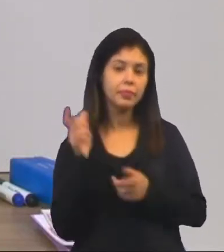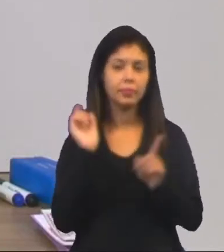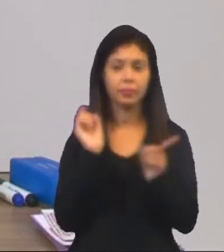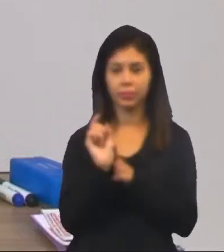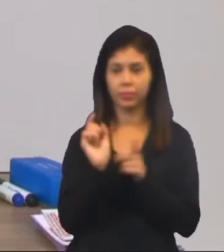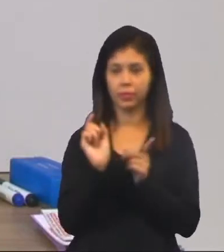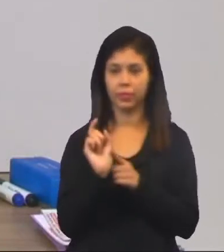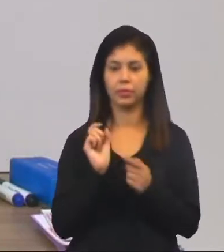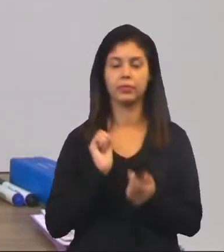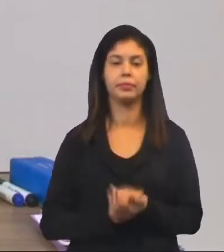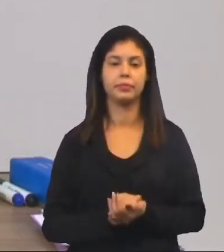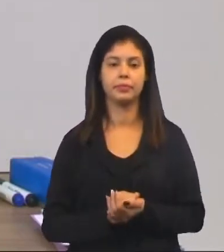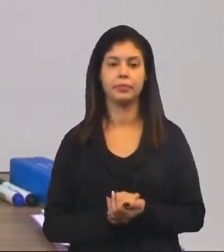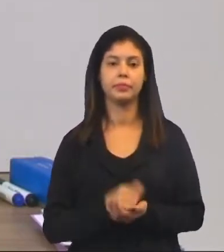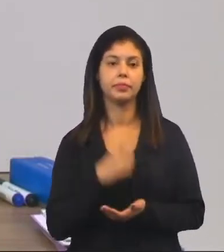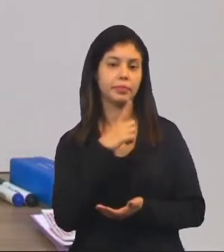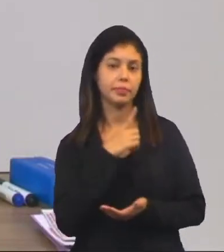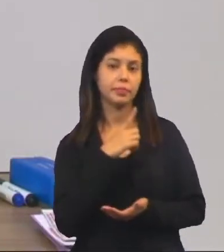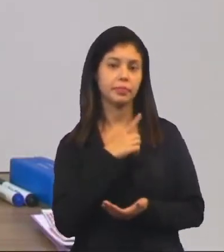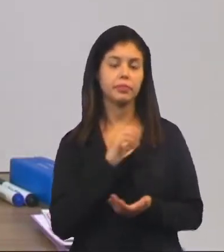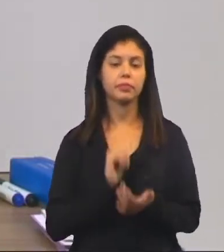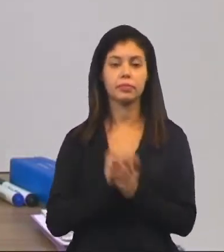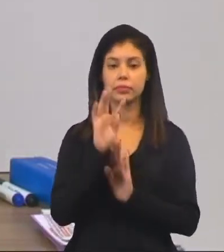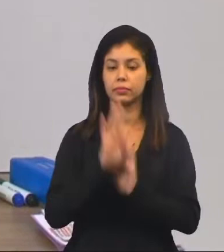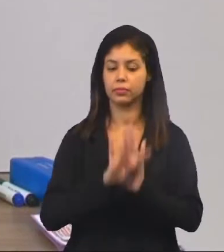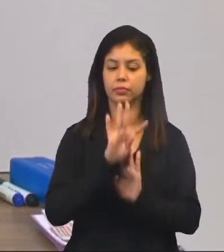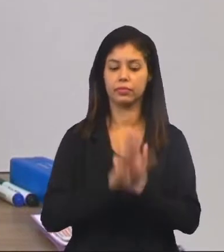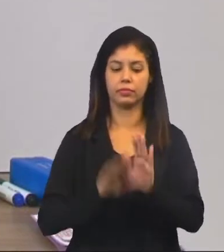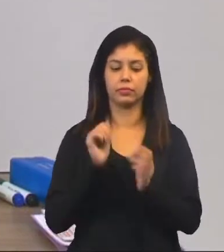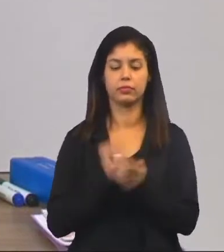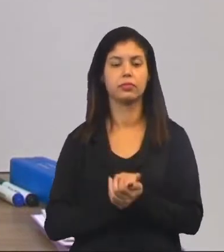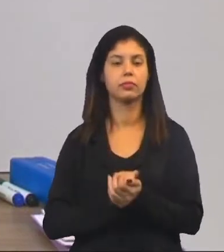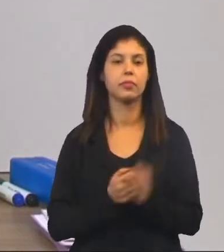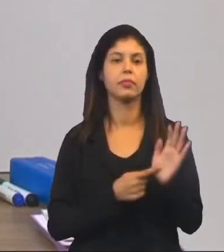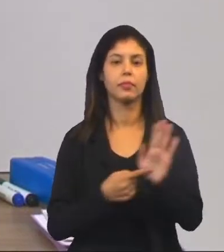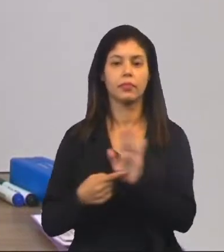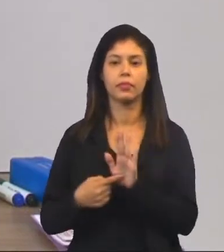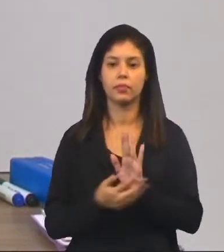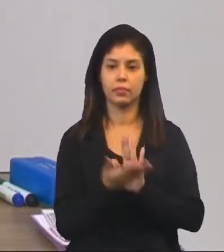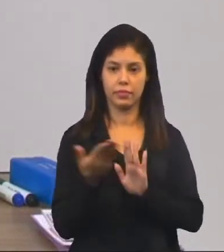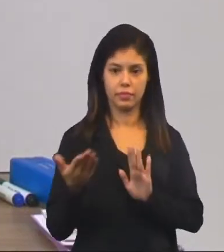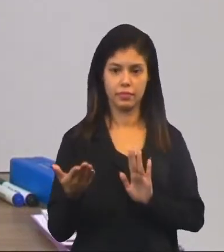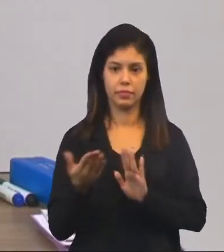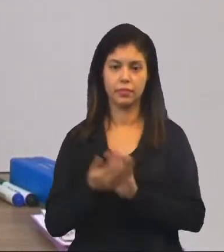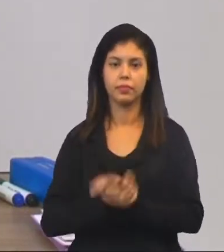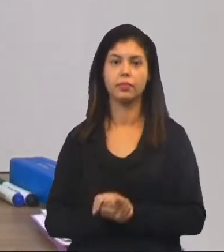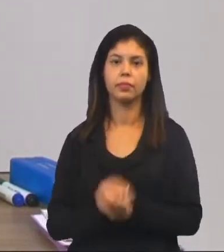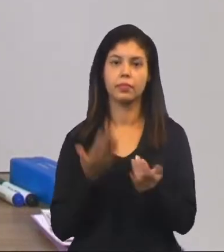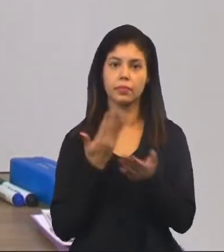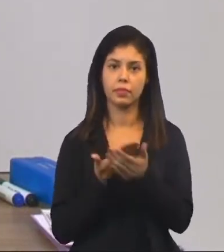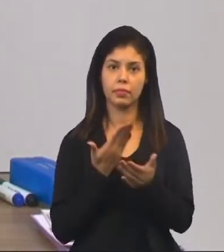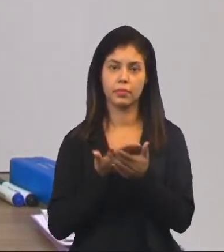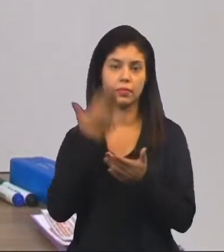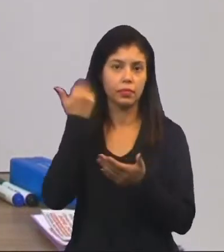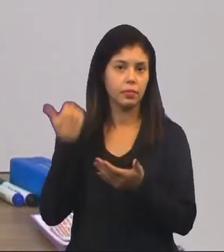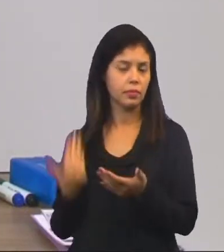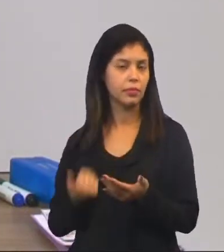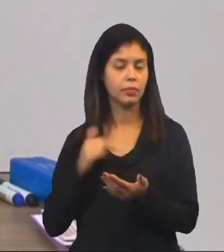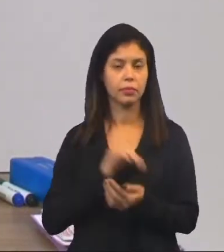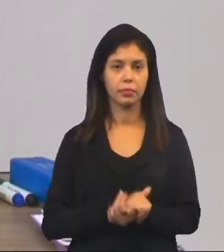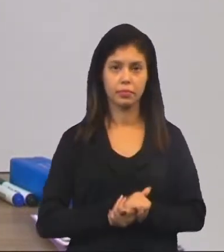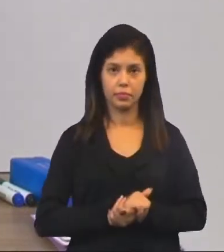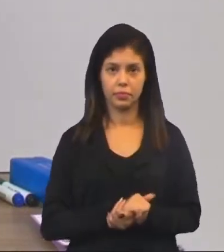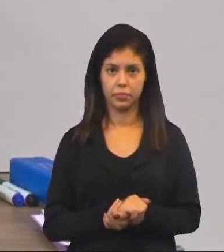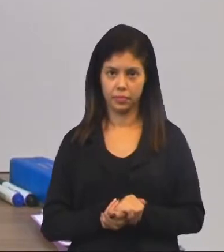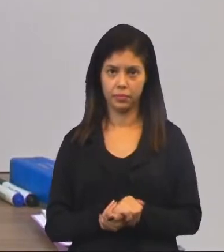palavrinha que tinha nos textos publicitários que eu mostrei a vocês nas aulas anteriores.